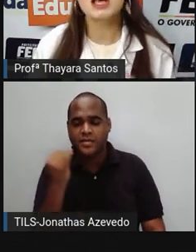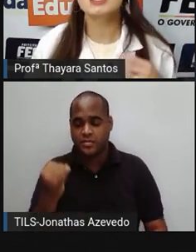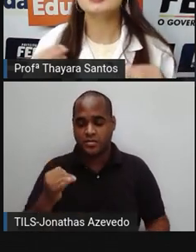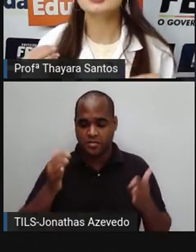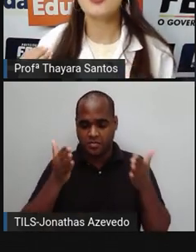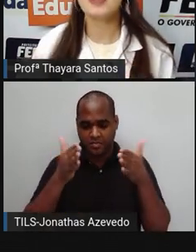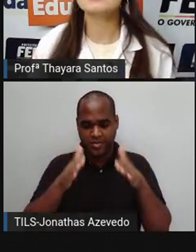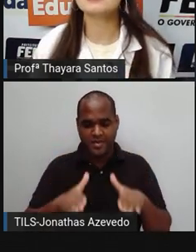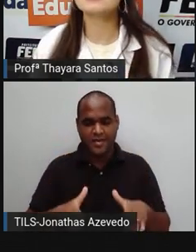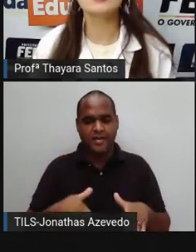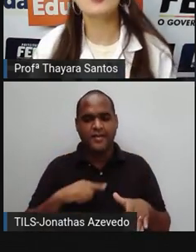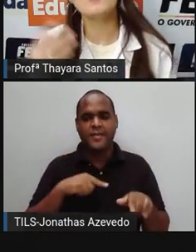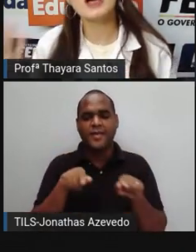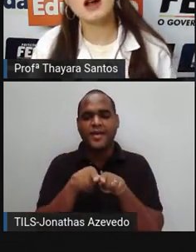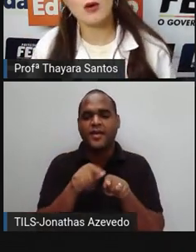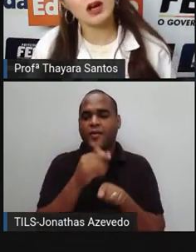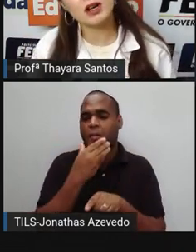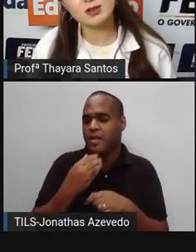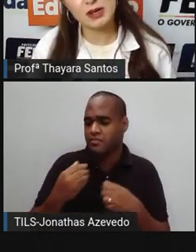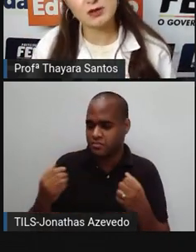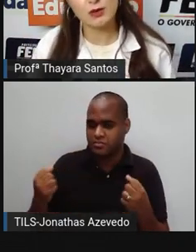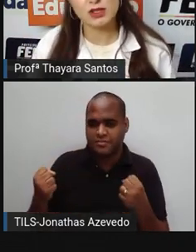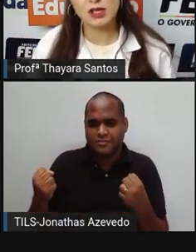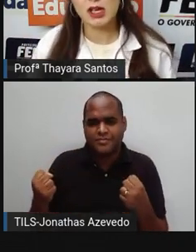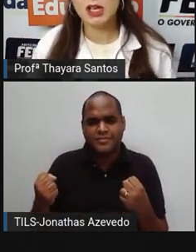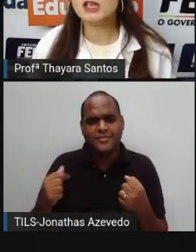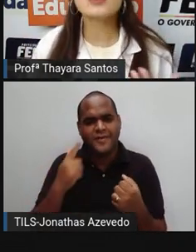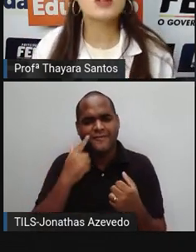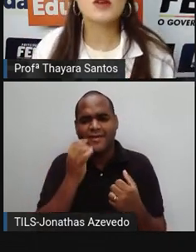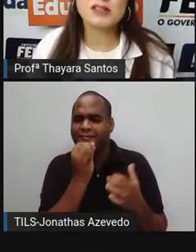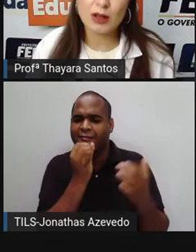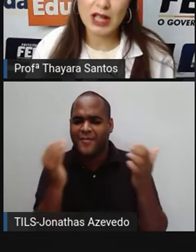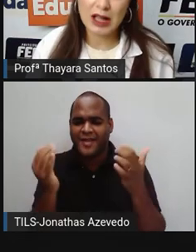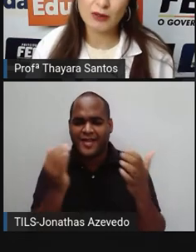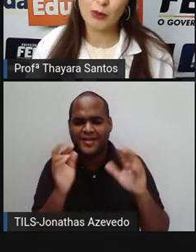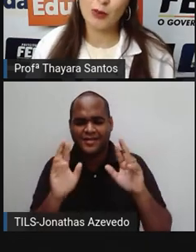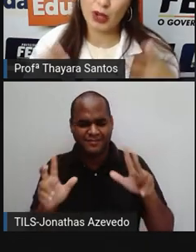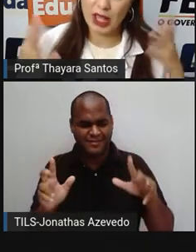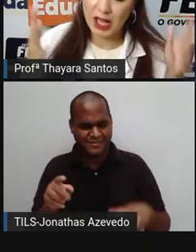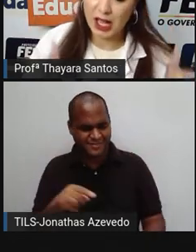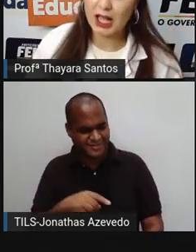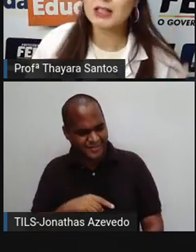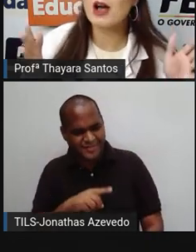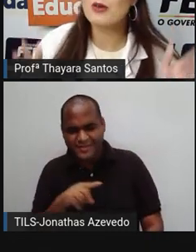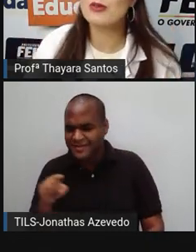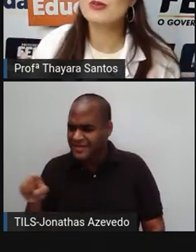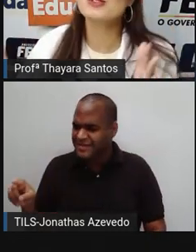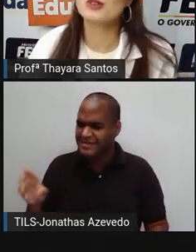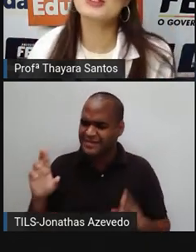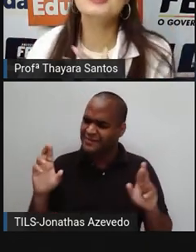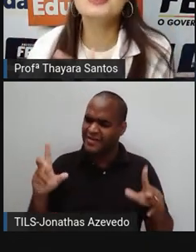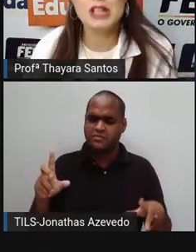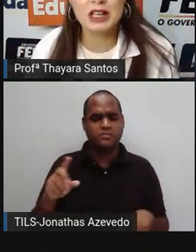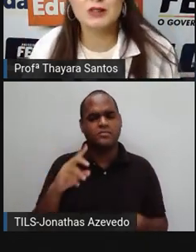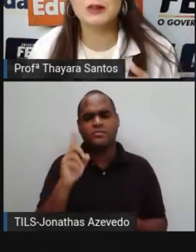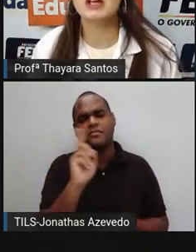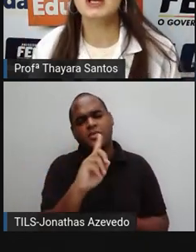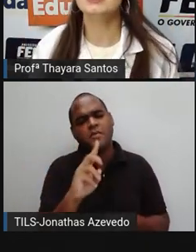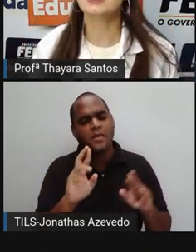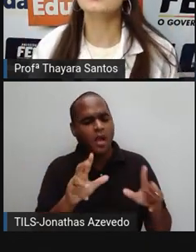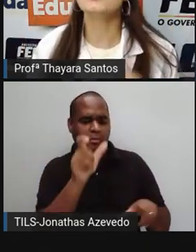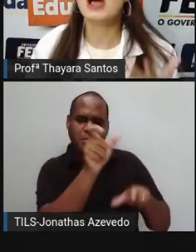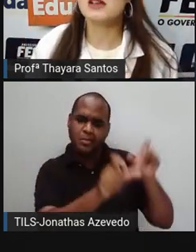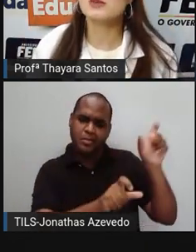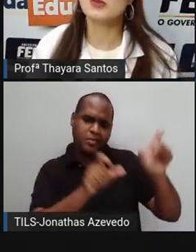curvas, e a gente começa a se comparar com aquelas pessoas. Isso não é saudável, porque cada um funciona de um jeito.